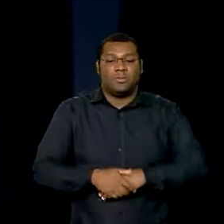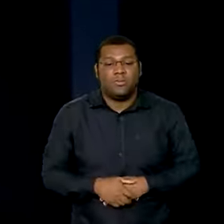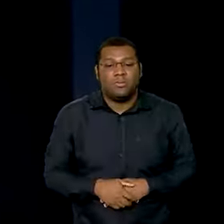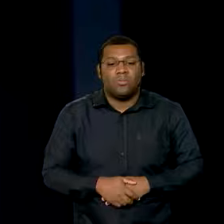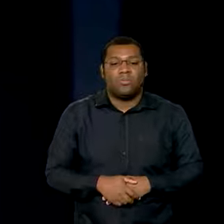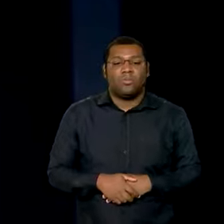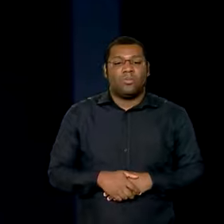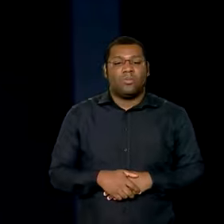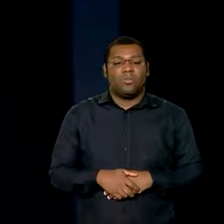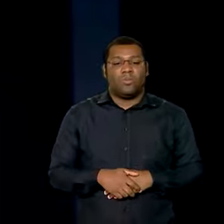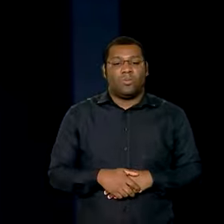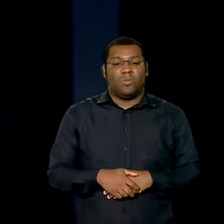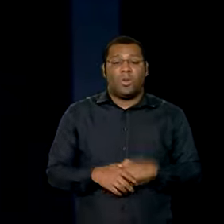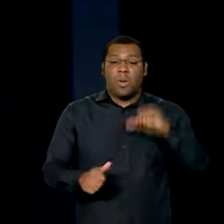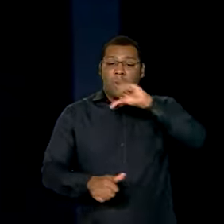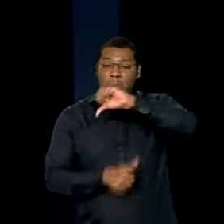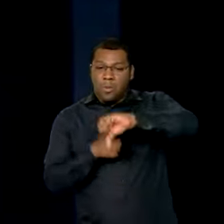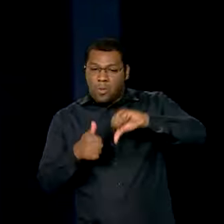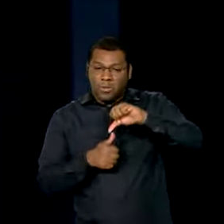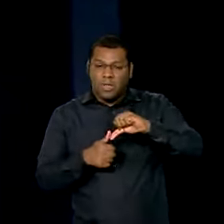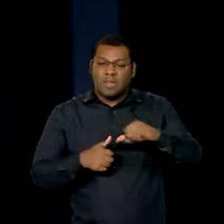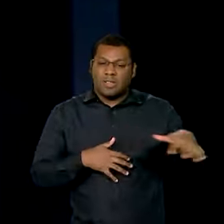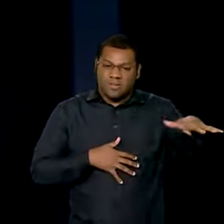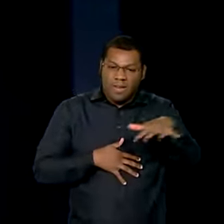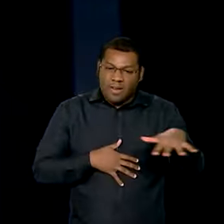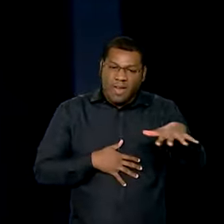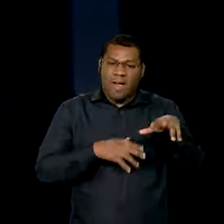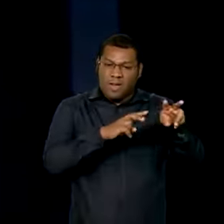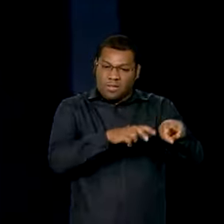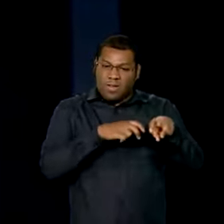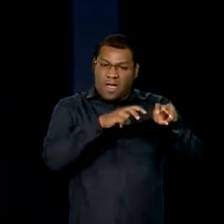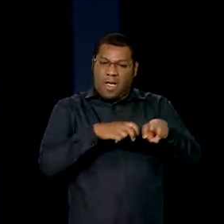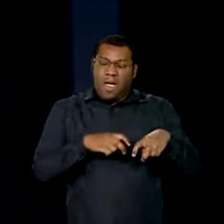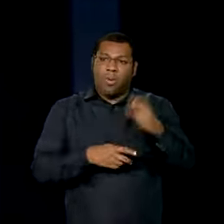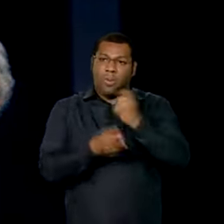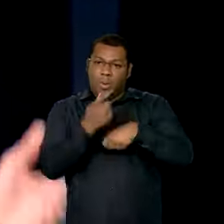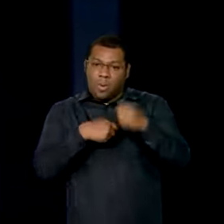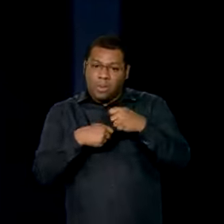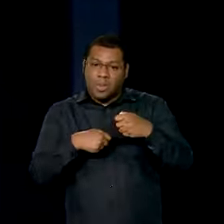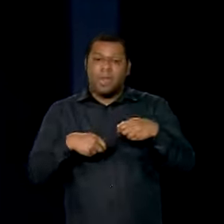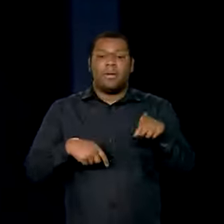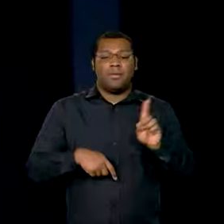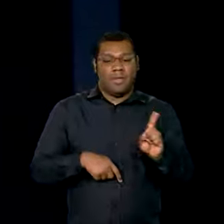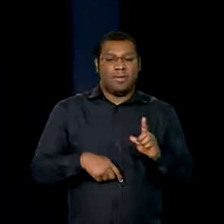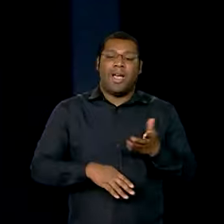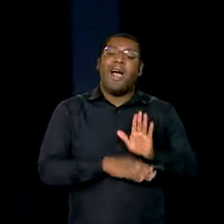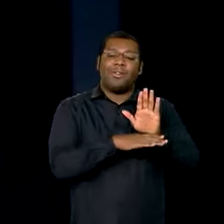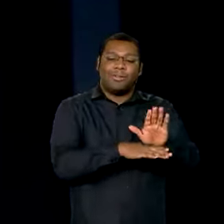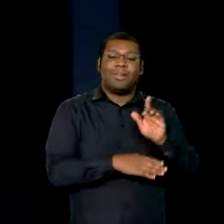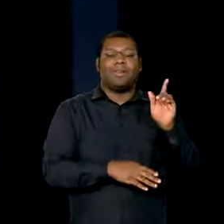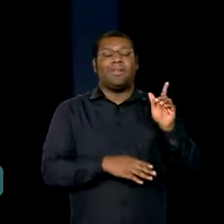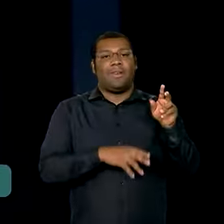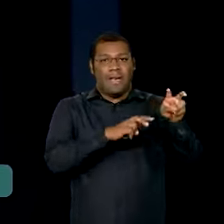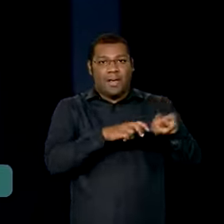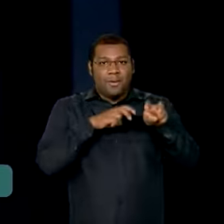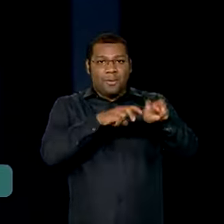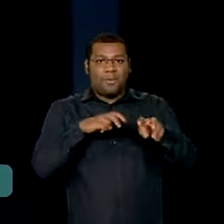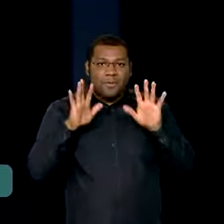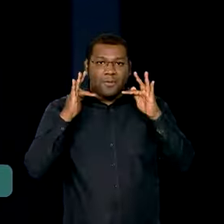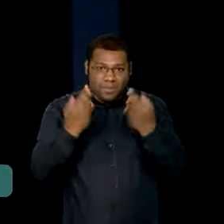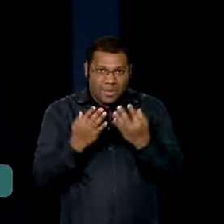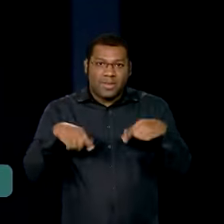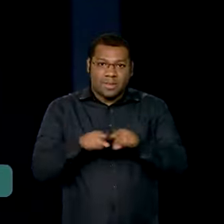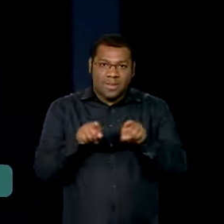será apenas para o agronegócio, como a gente fala. Será também para a agricultura familiar, será para a